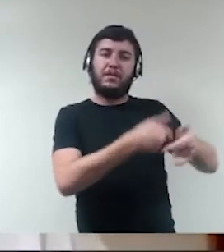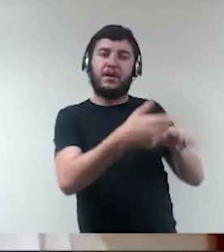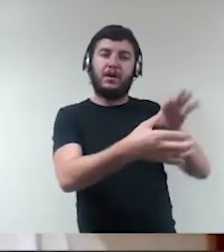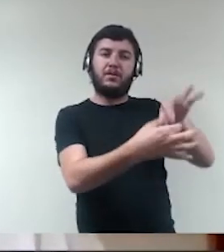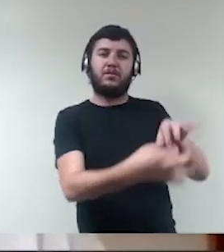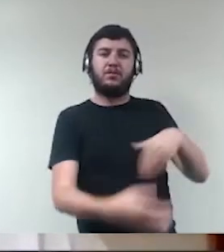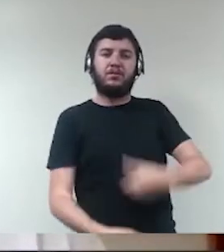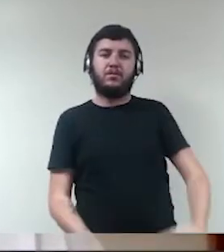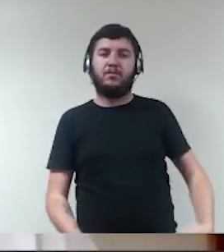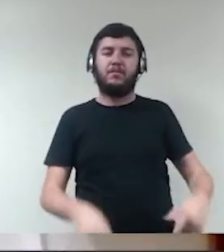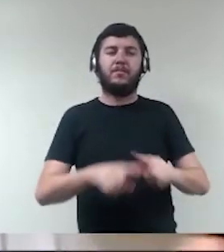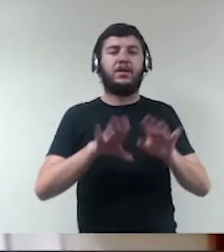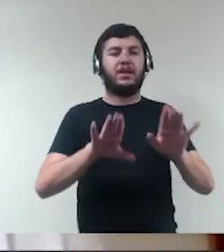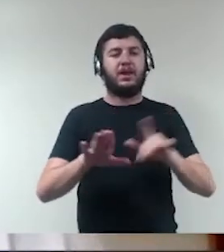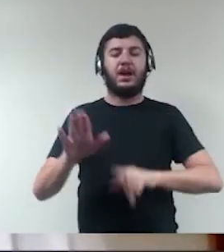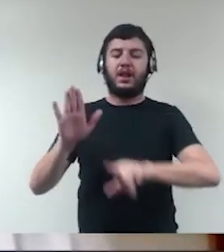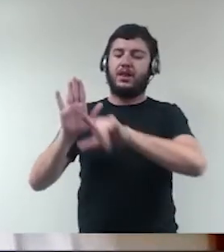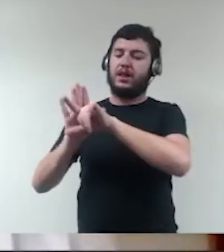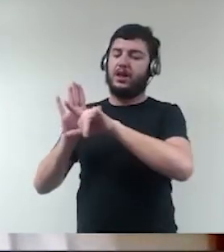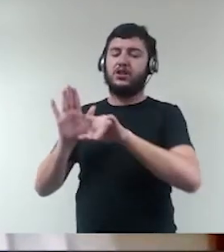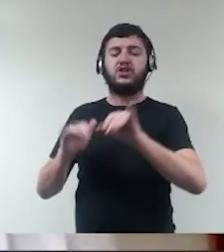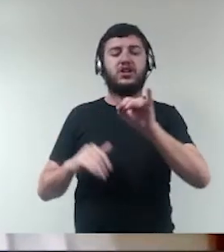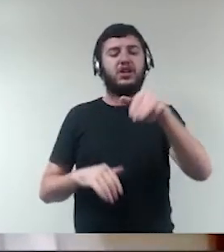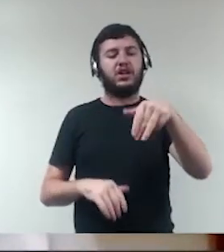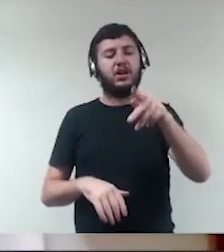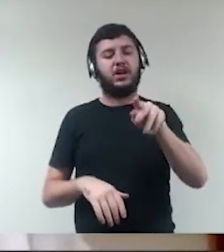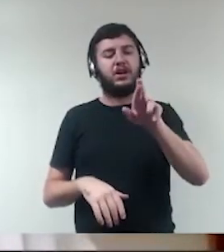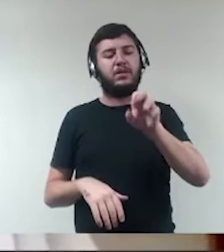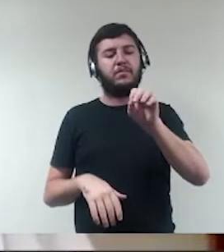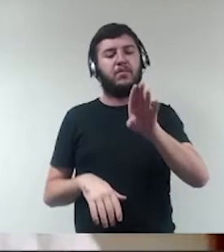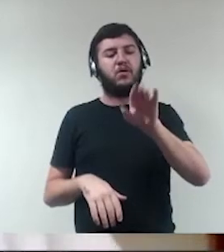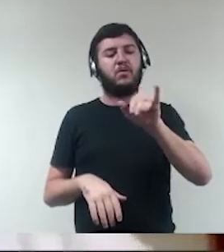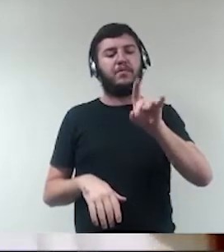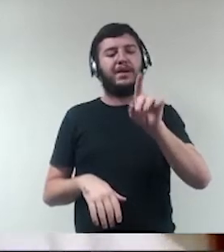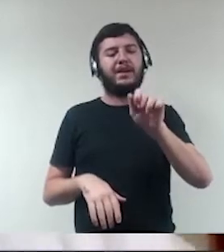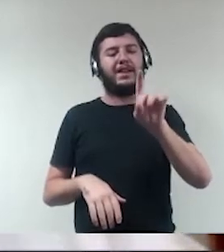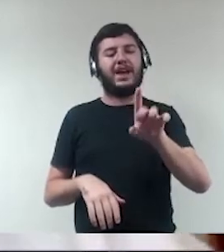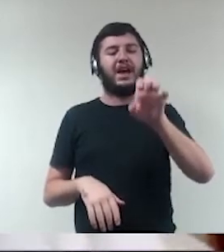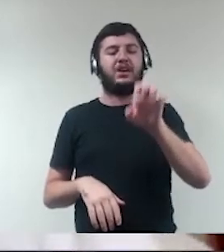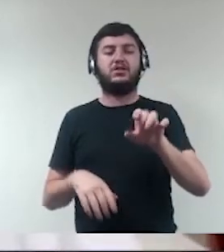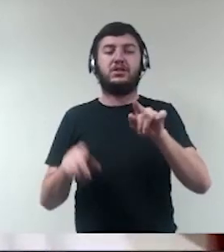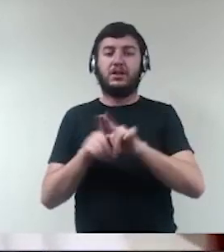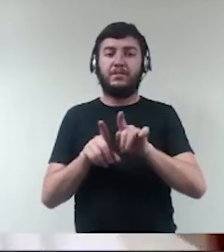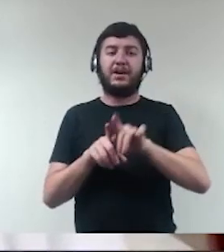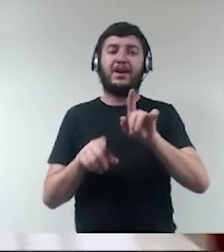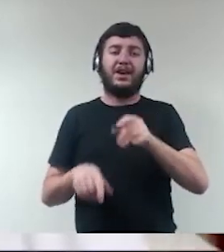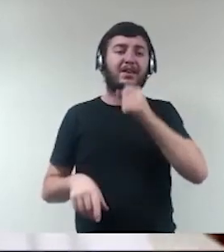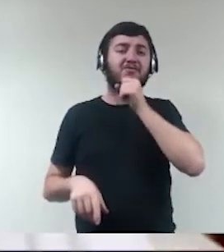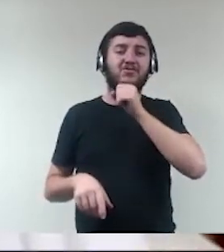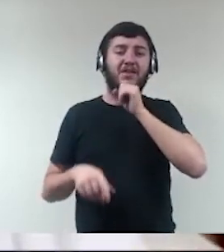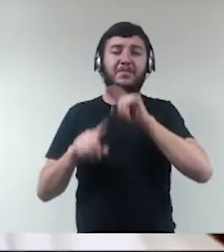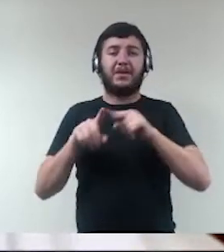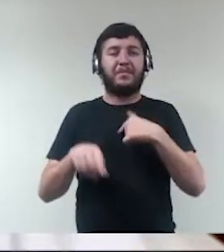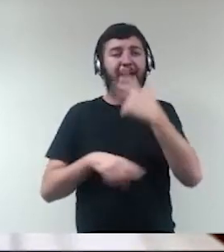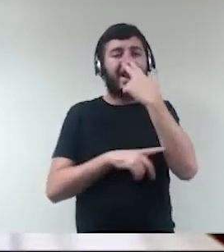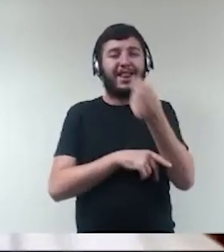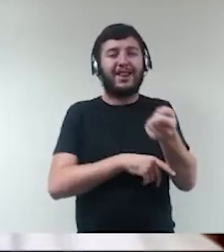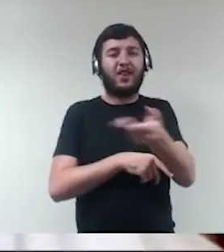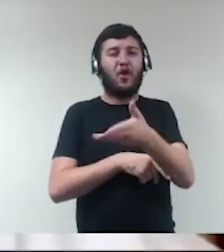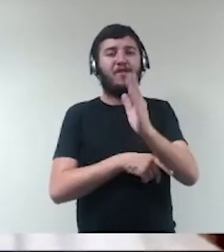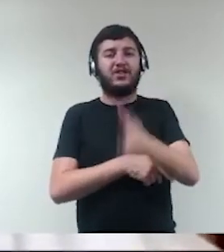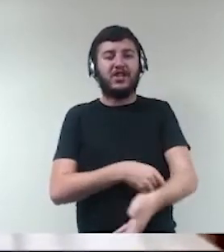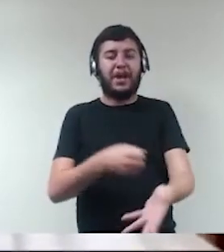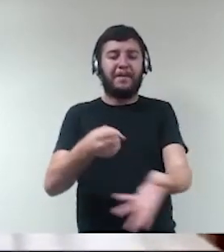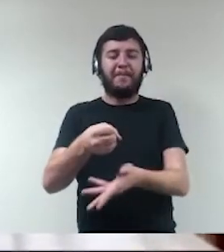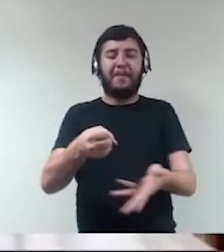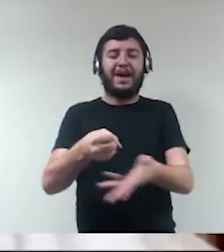passando pela lei de improbidade, que é uma lei já bem antiga, mas que é sempre atual, porque está sempre servindo como